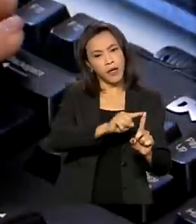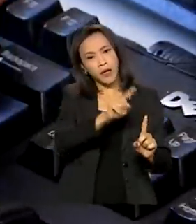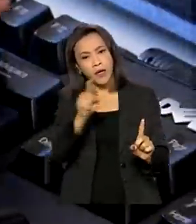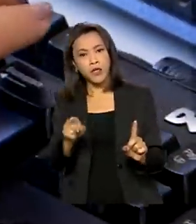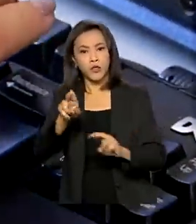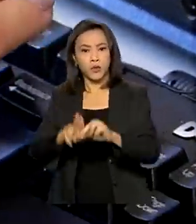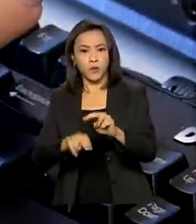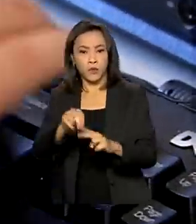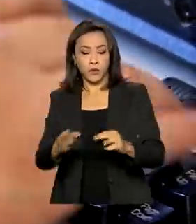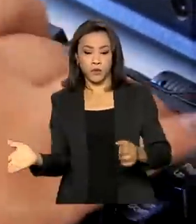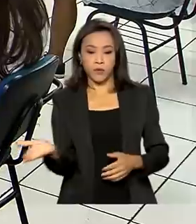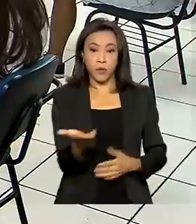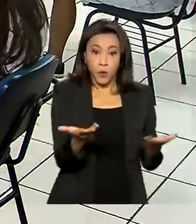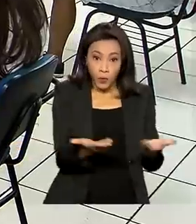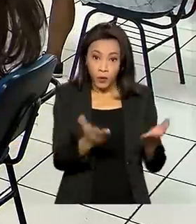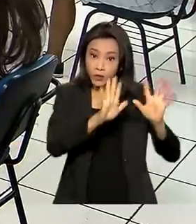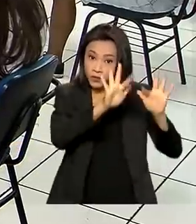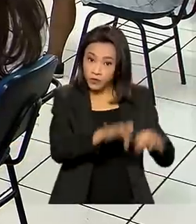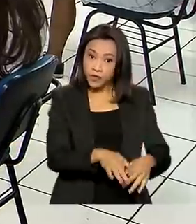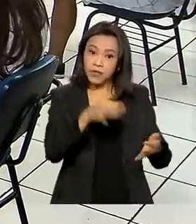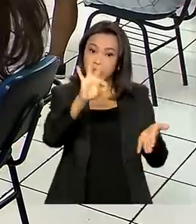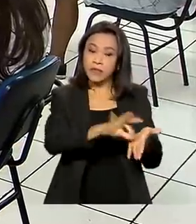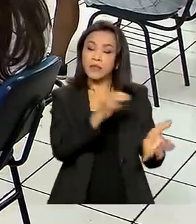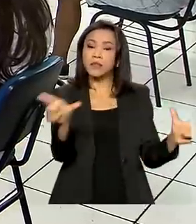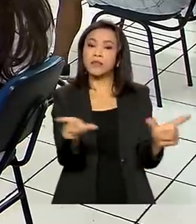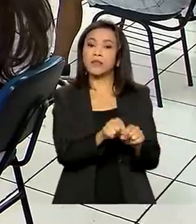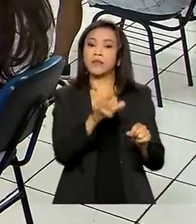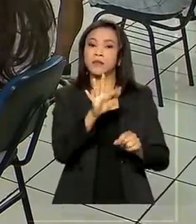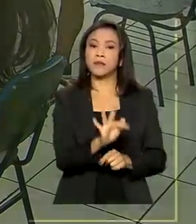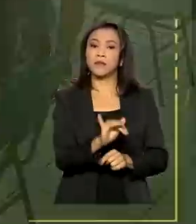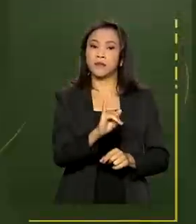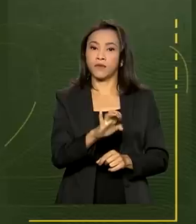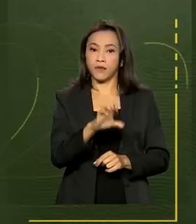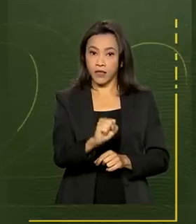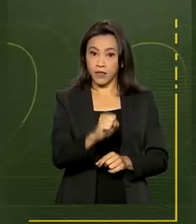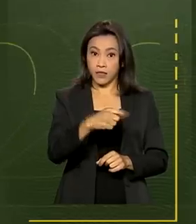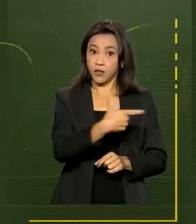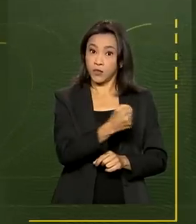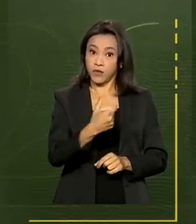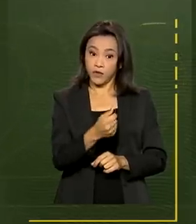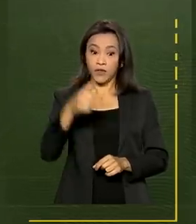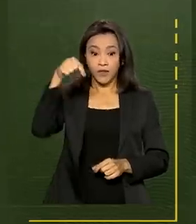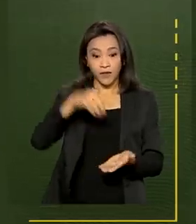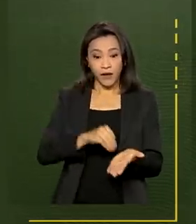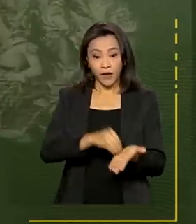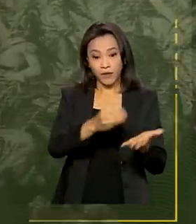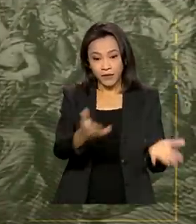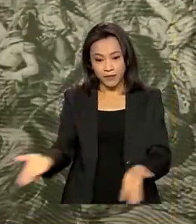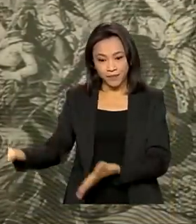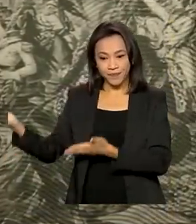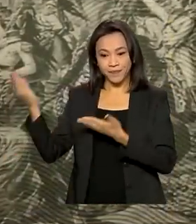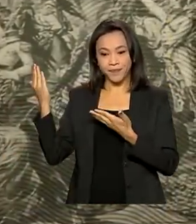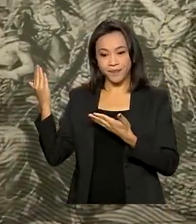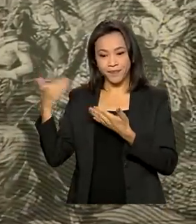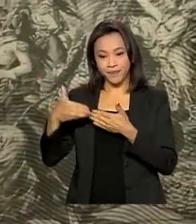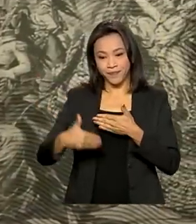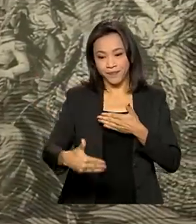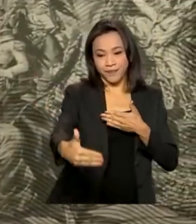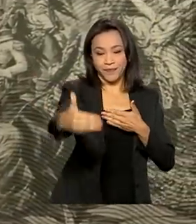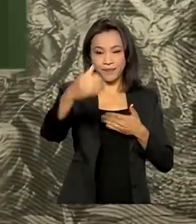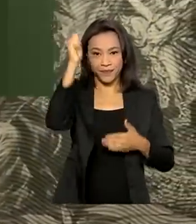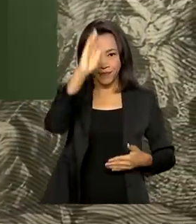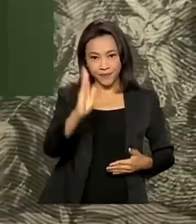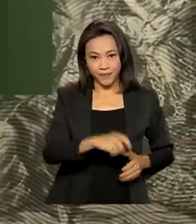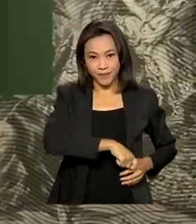Terminam hoje inscrições para o FIES 2022. E faltam 26 dias para o bicentenário da